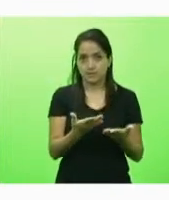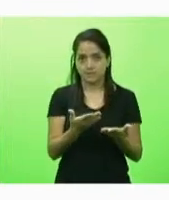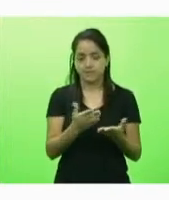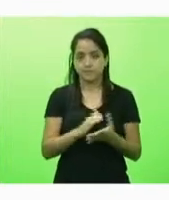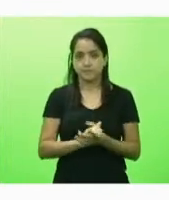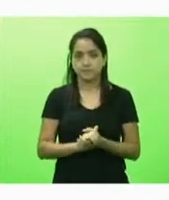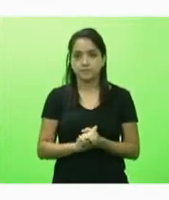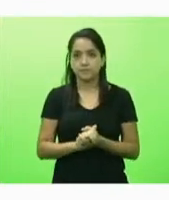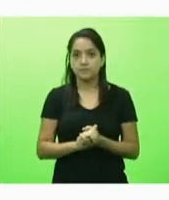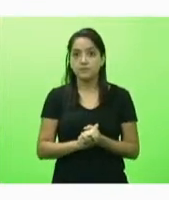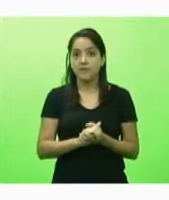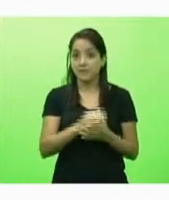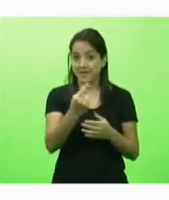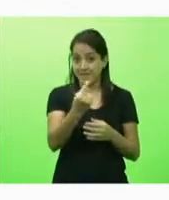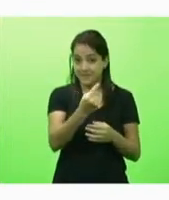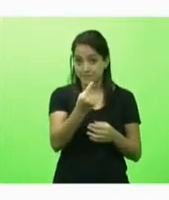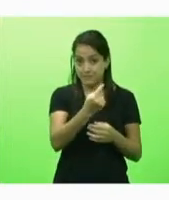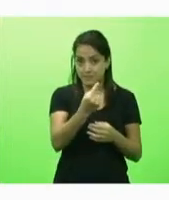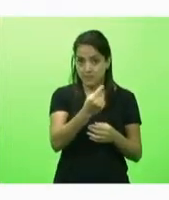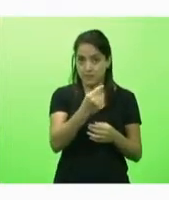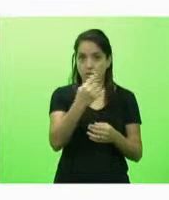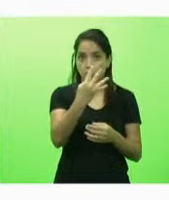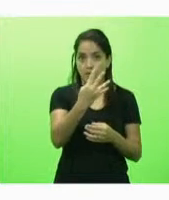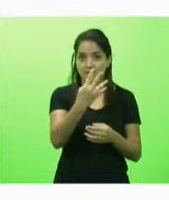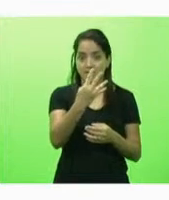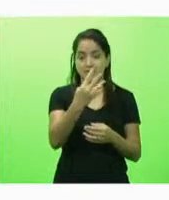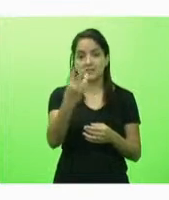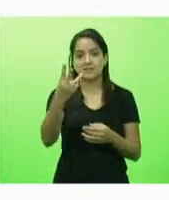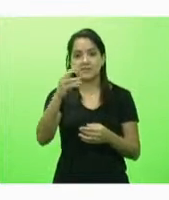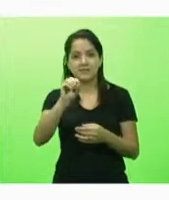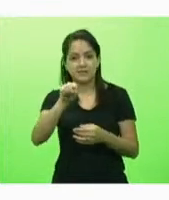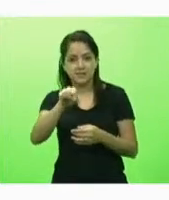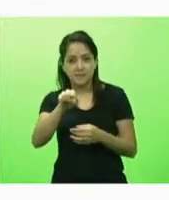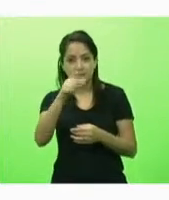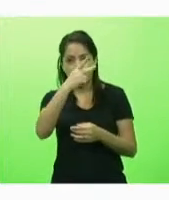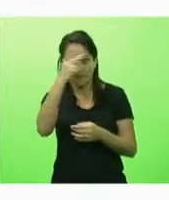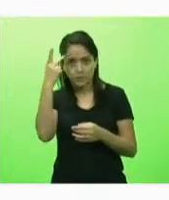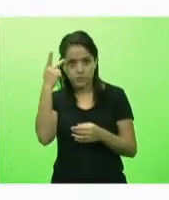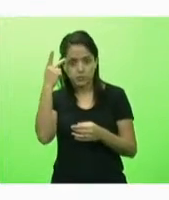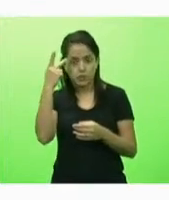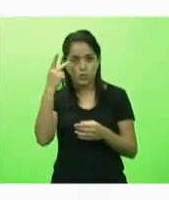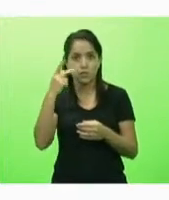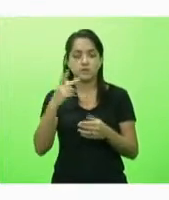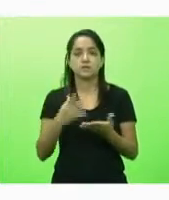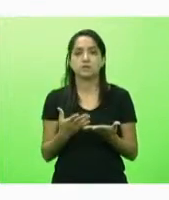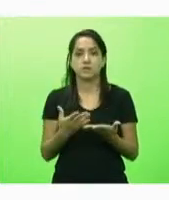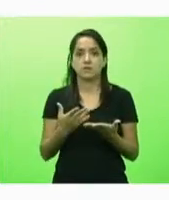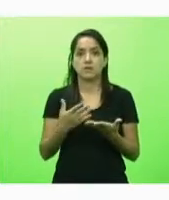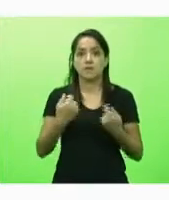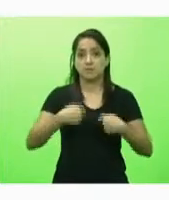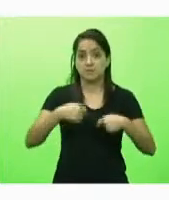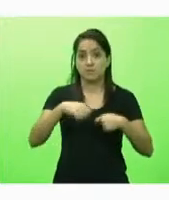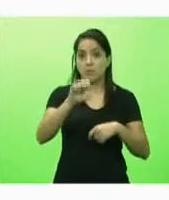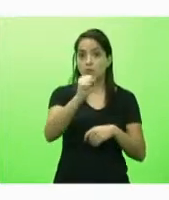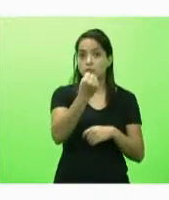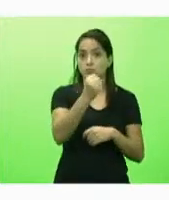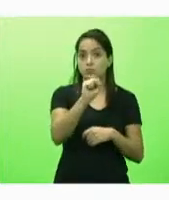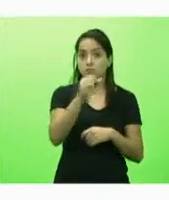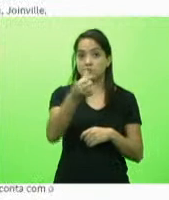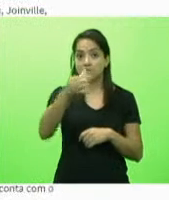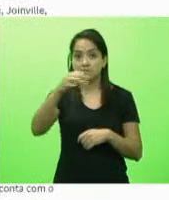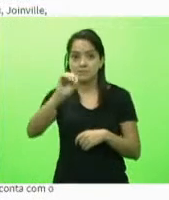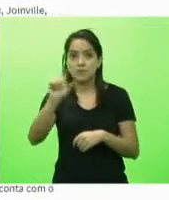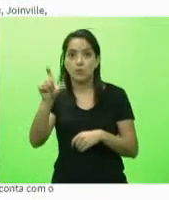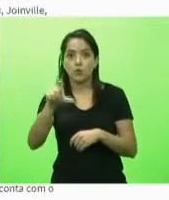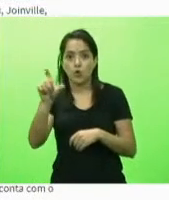senhores que para essa primeira fase com 430 mil pessoas arredondando seriam necessários 860 mil doses